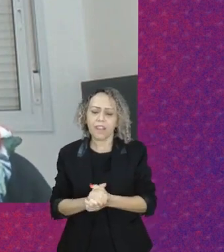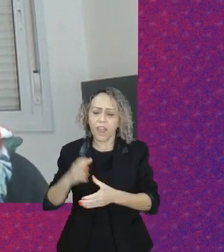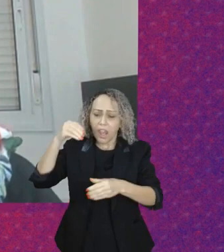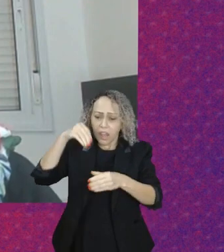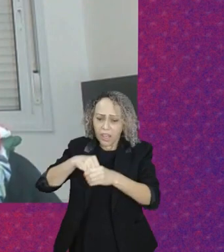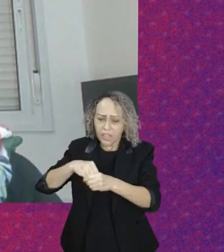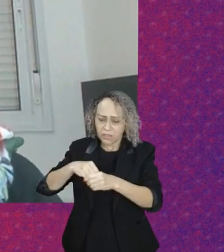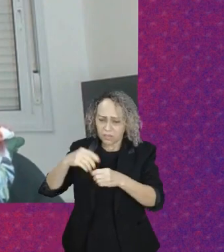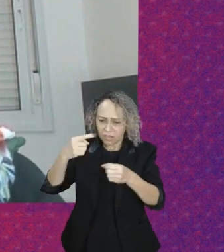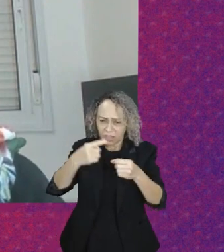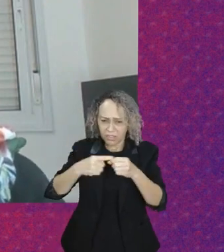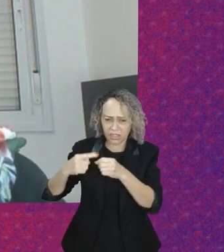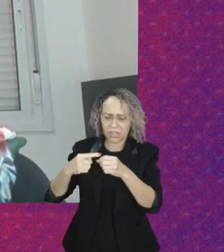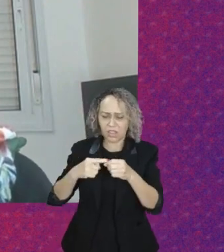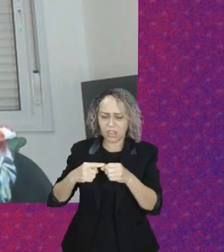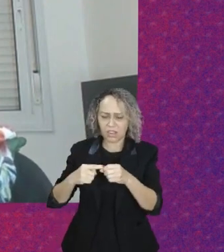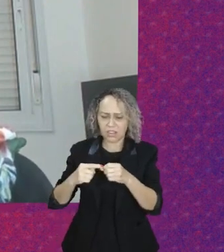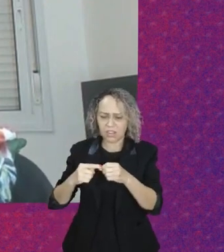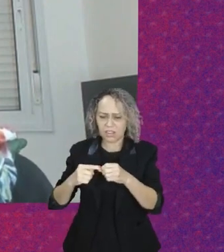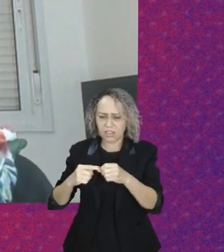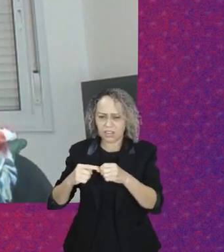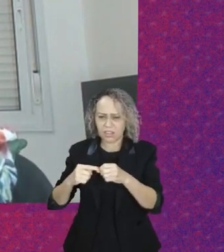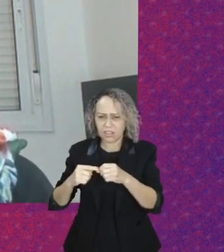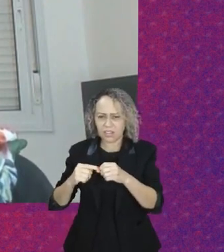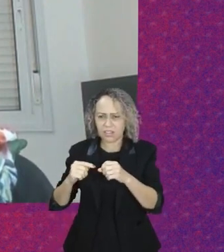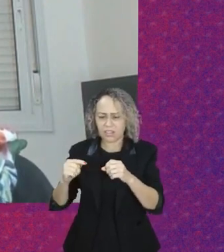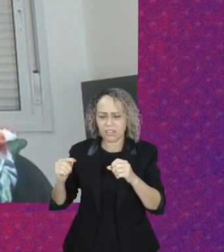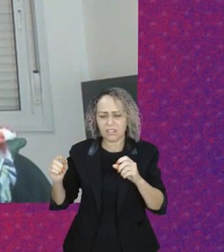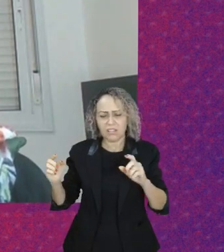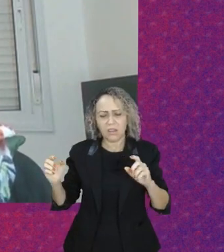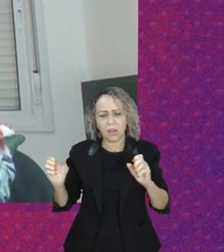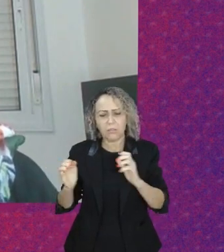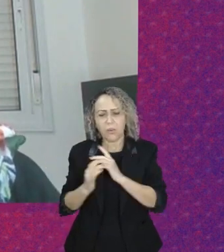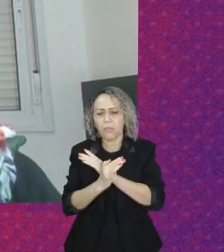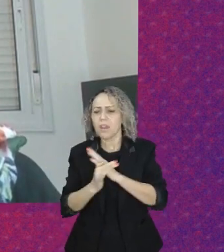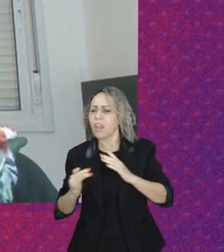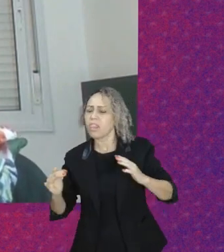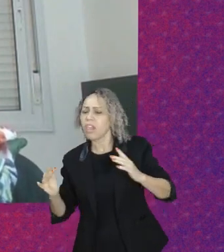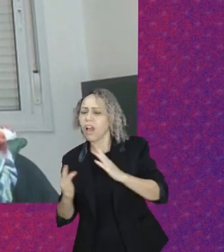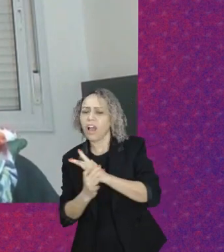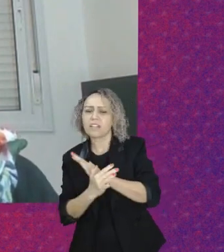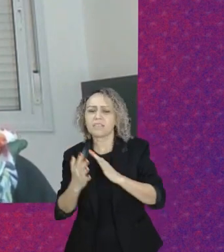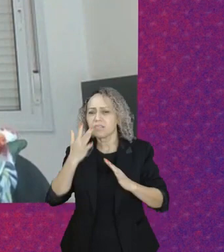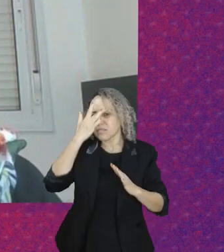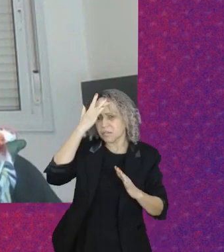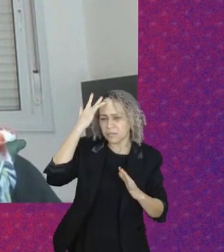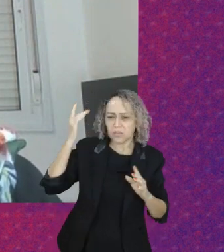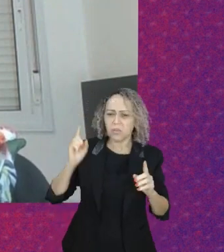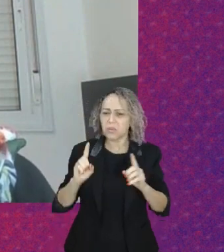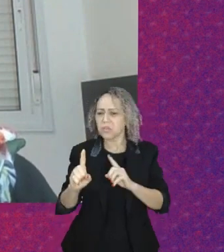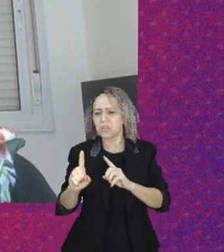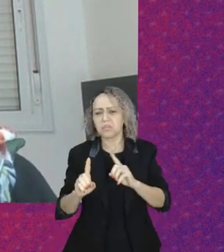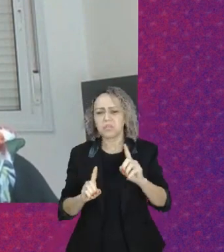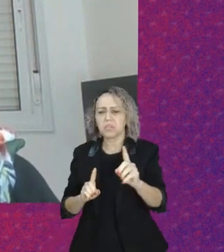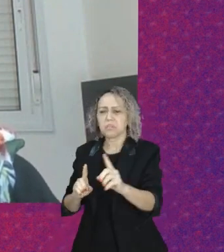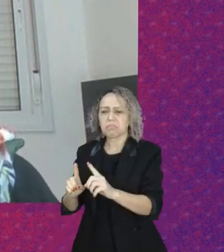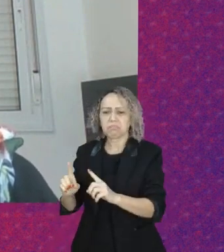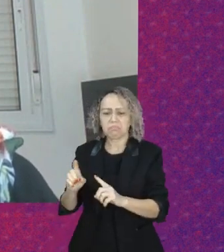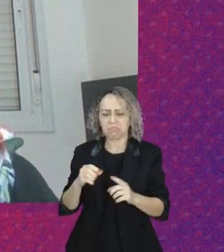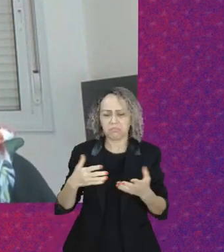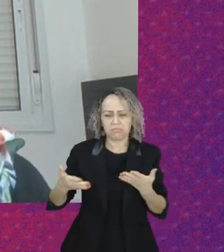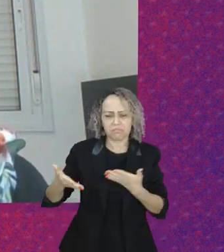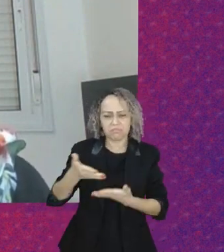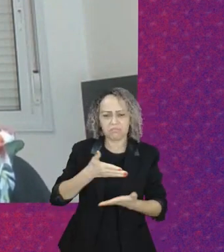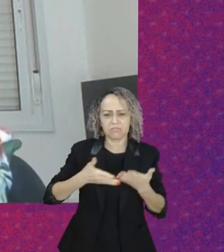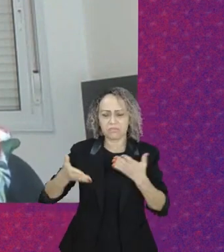deve ter um olhar que disponibilize o